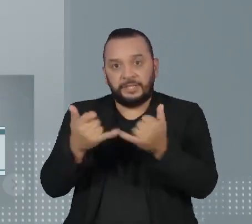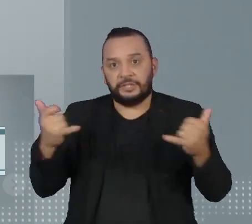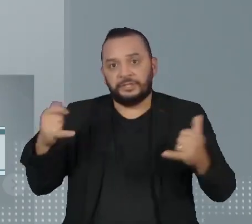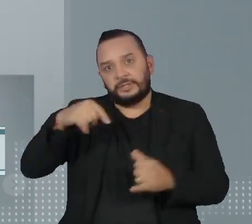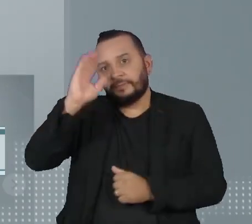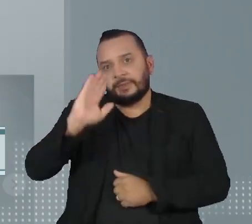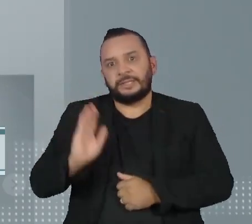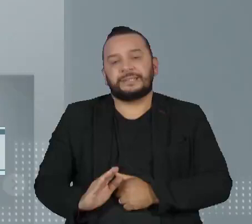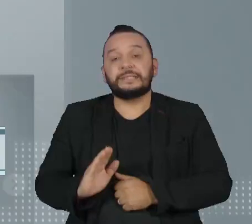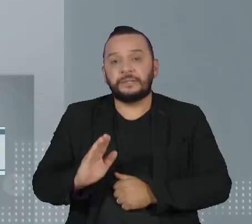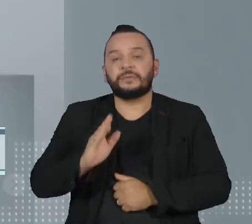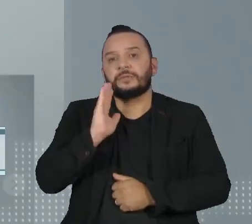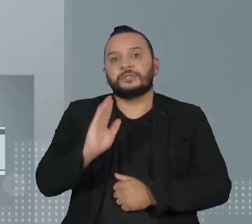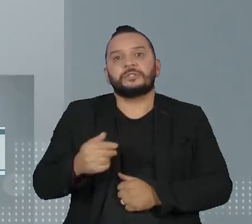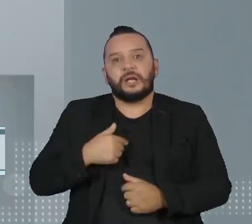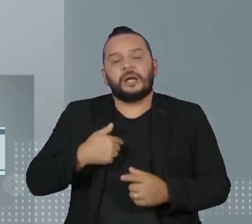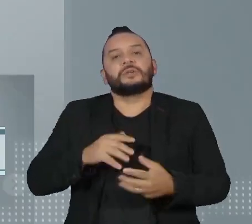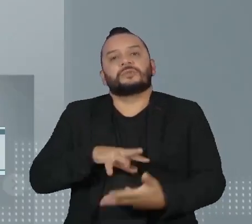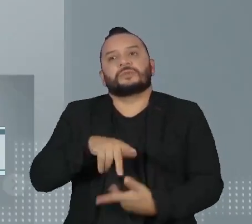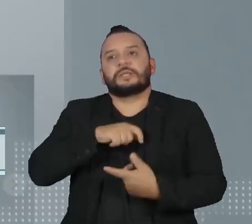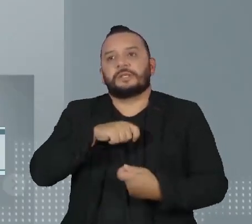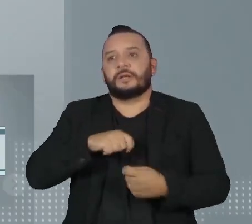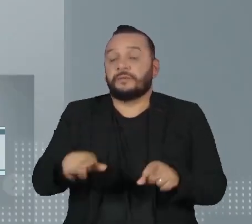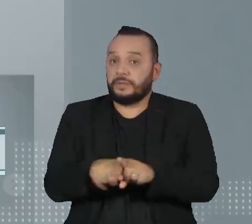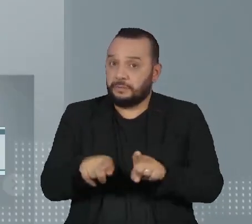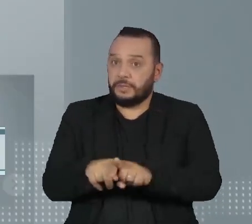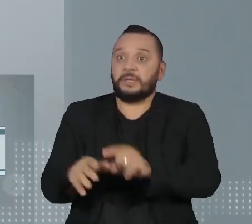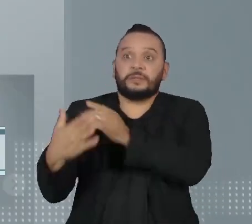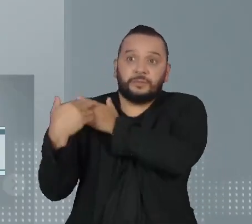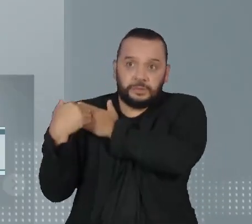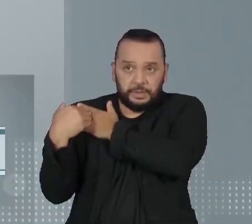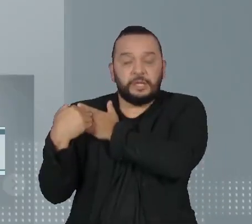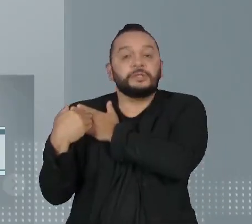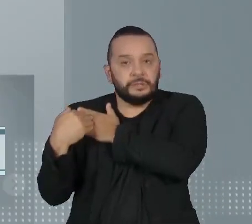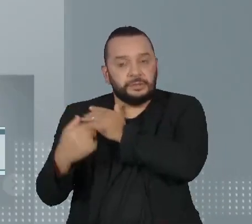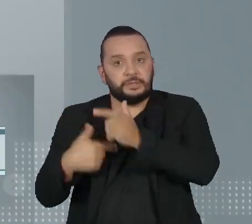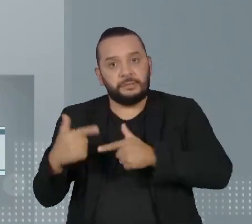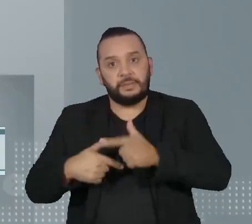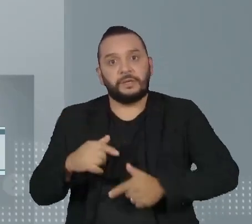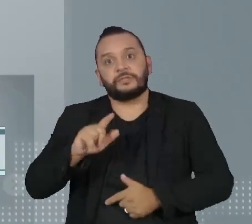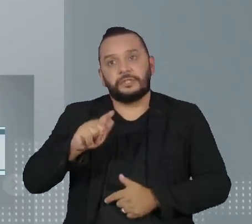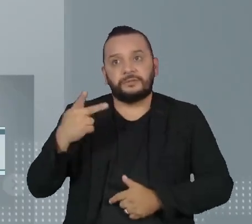do Brasil para meios renováveis e o papel que terá na cúpula do G20, em novembro deste ano.